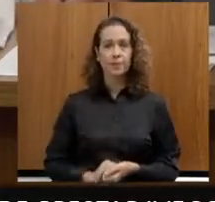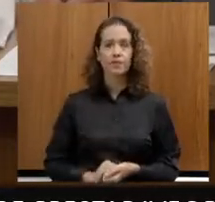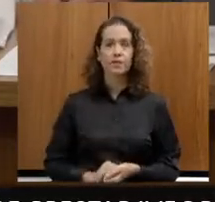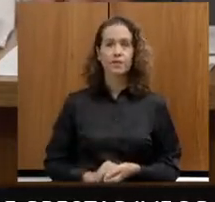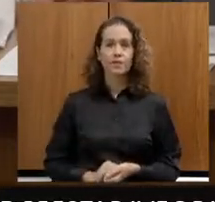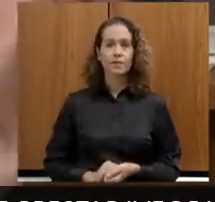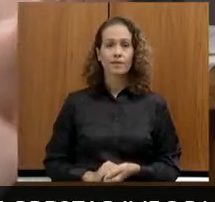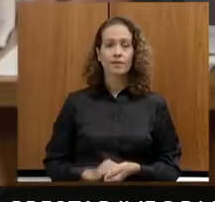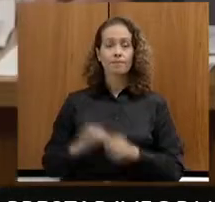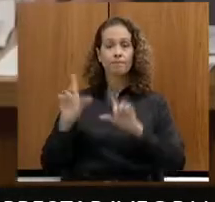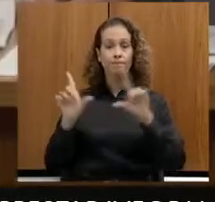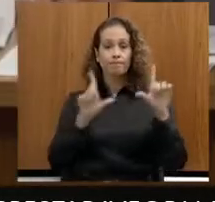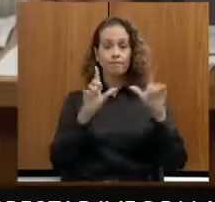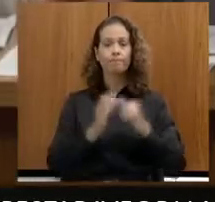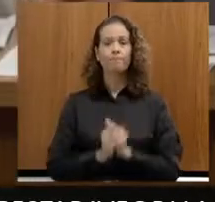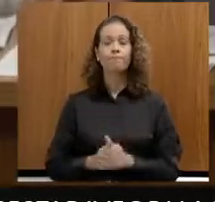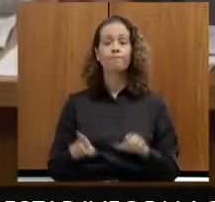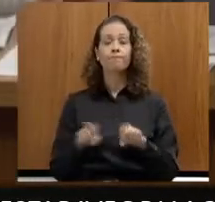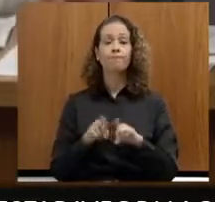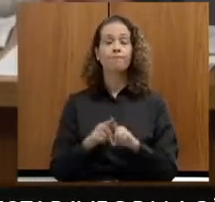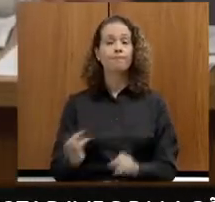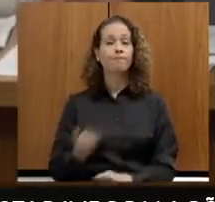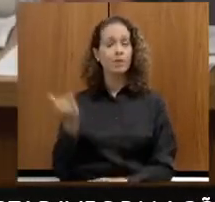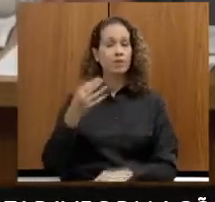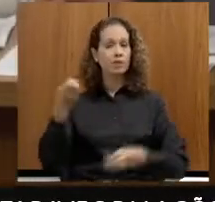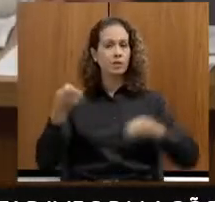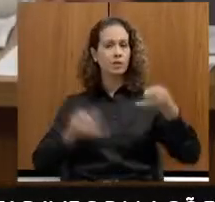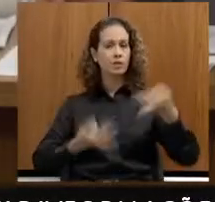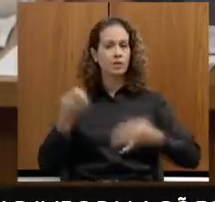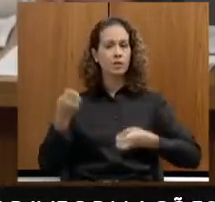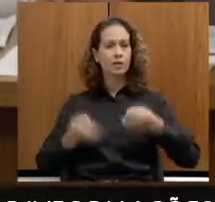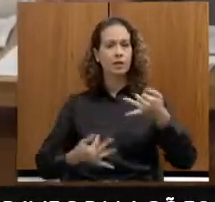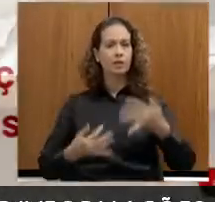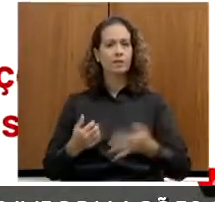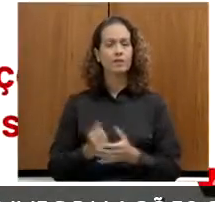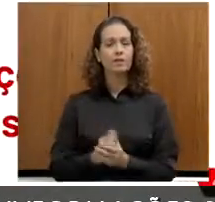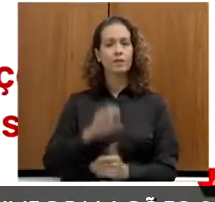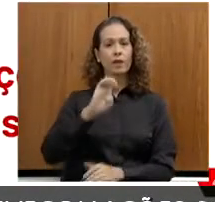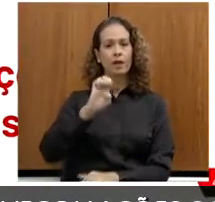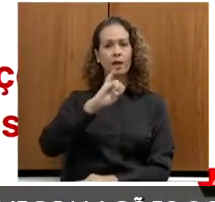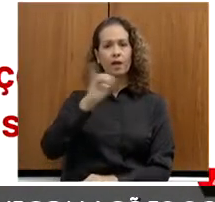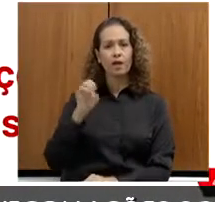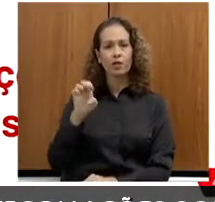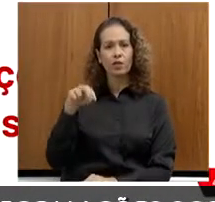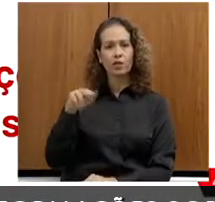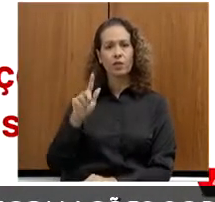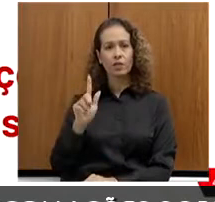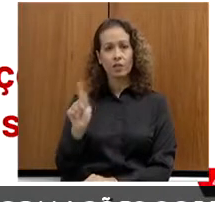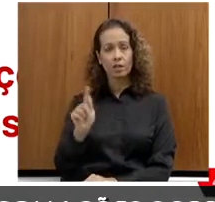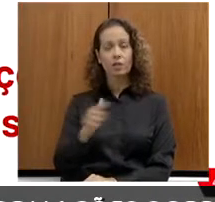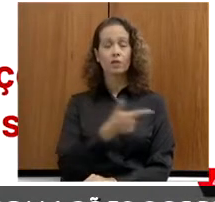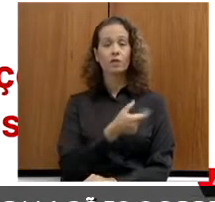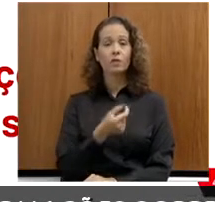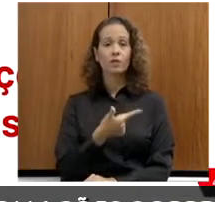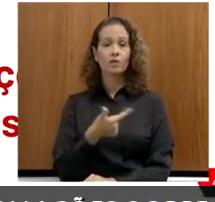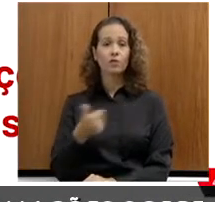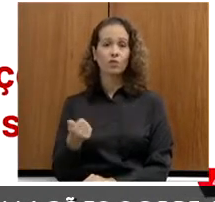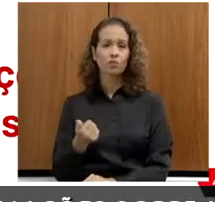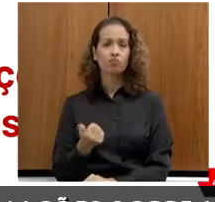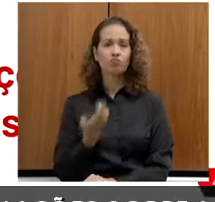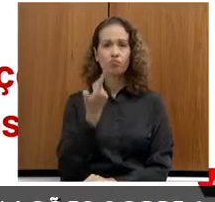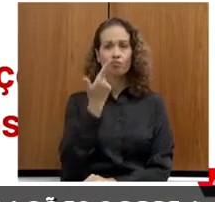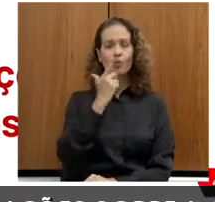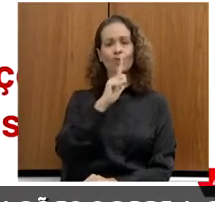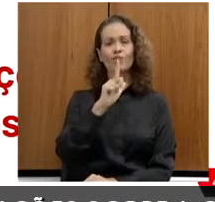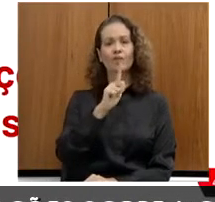Eu não poderia deixar de falar do EGENG, nós, esse ano de 2021, nós, mais uma vez, não conseguimos realizar os